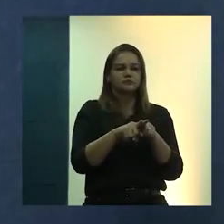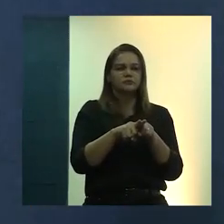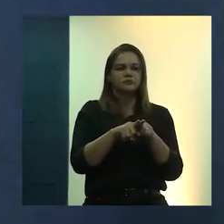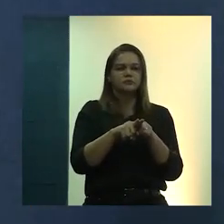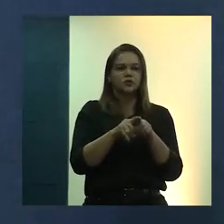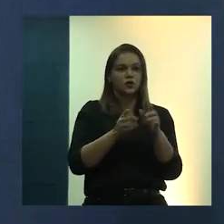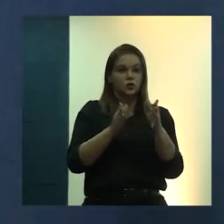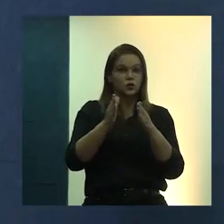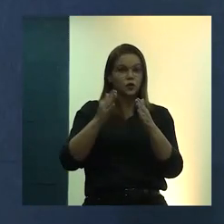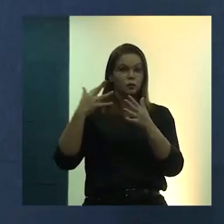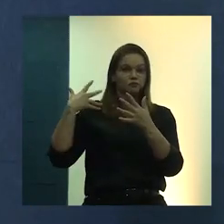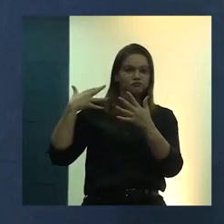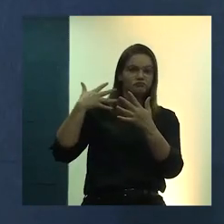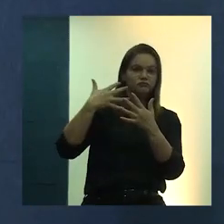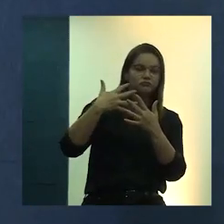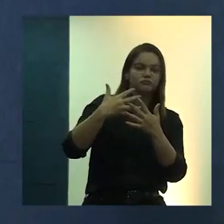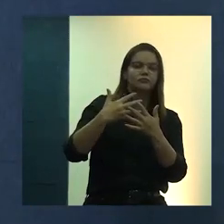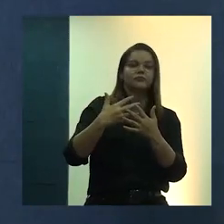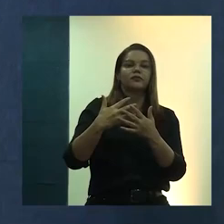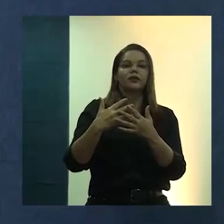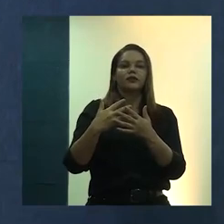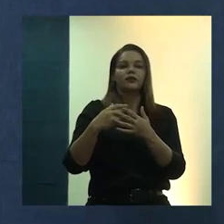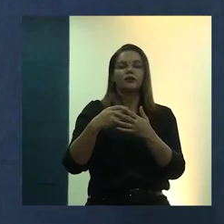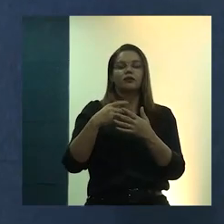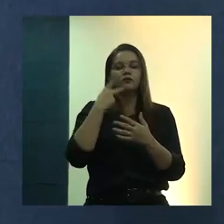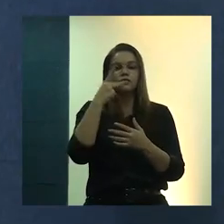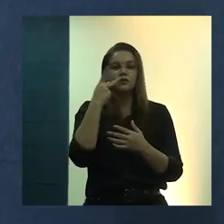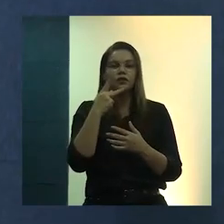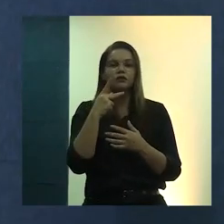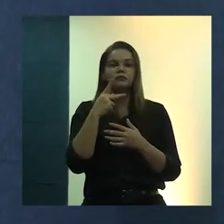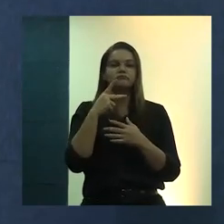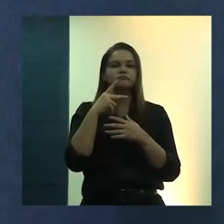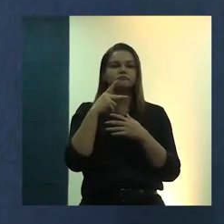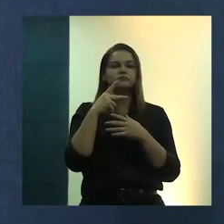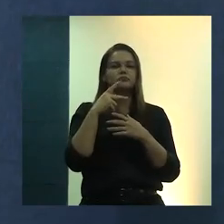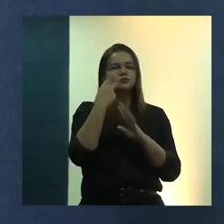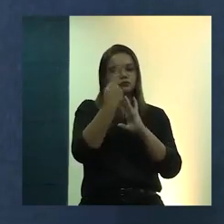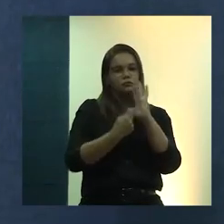falando exatamente de projetos em movimentos de ensino, pesquisa e extensão.